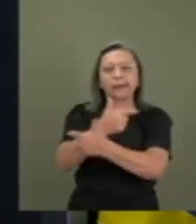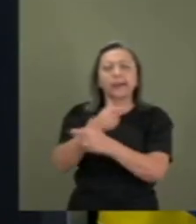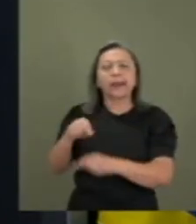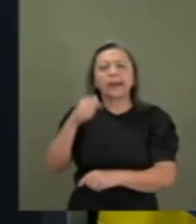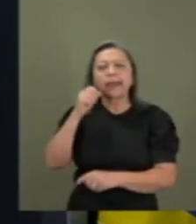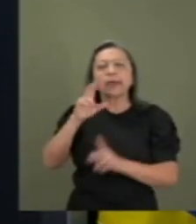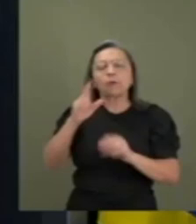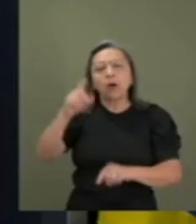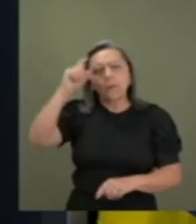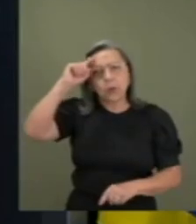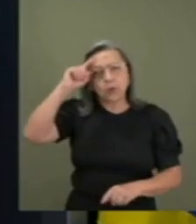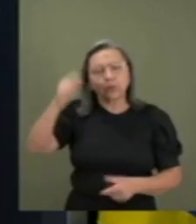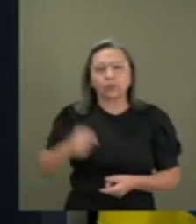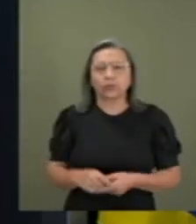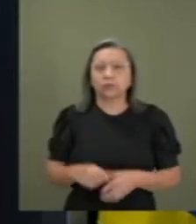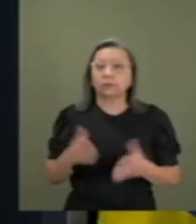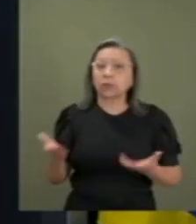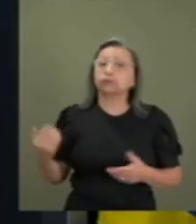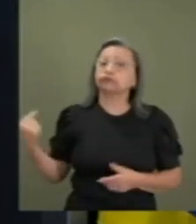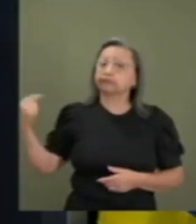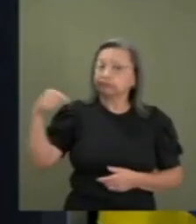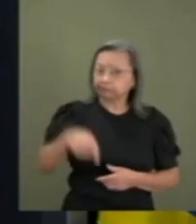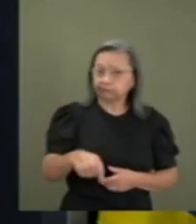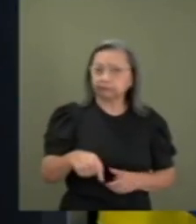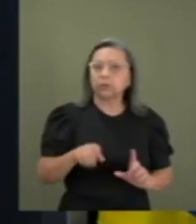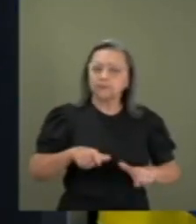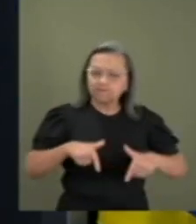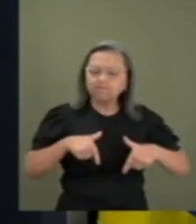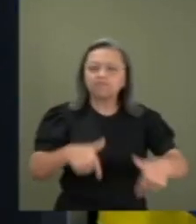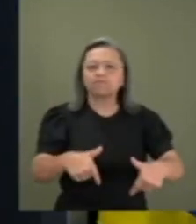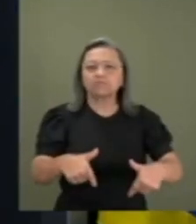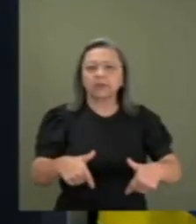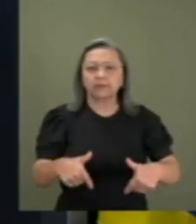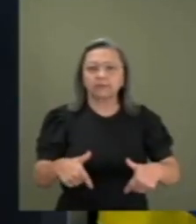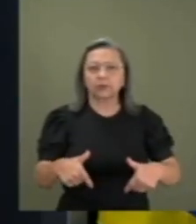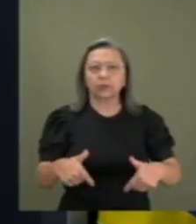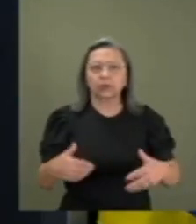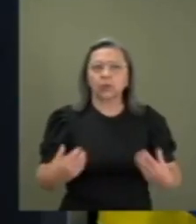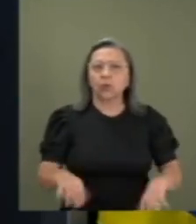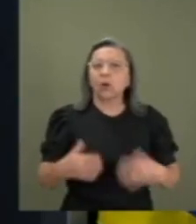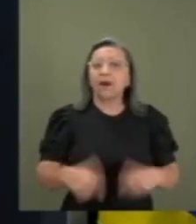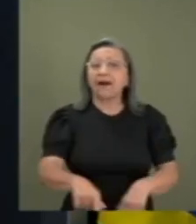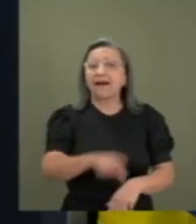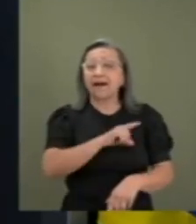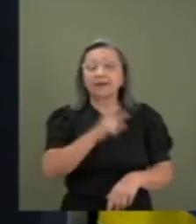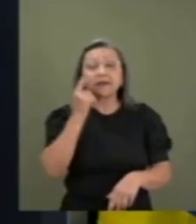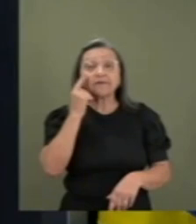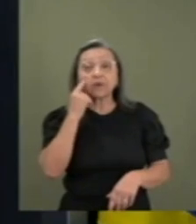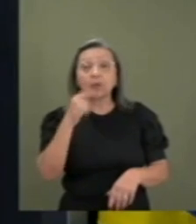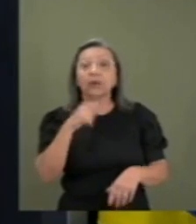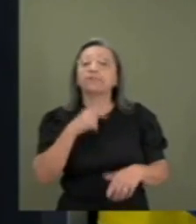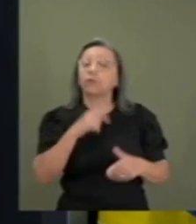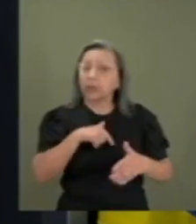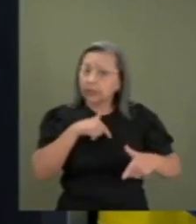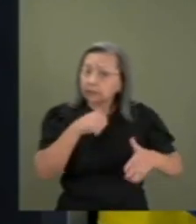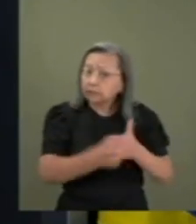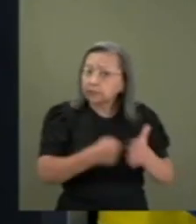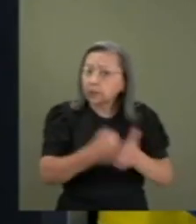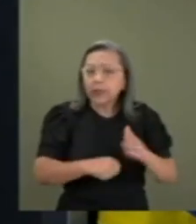aqui e enfrentou, ela veio das ruas, ela enfrentou